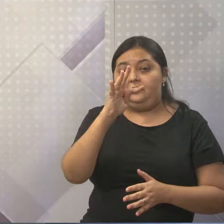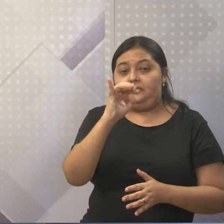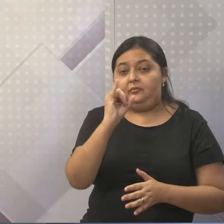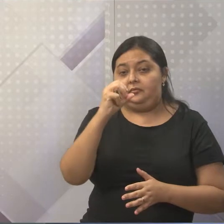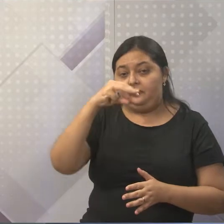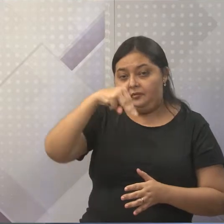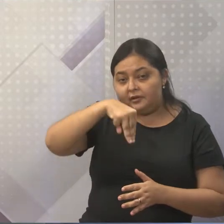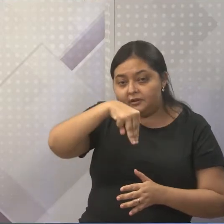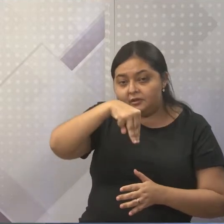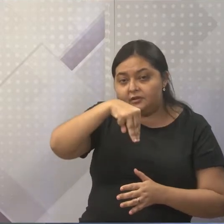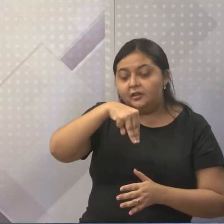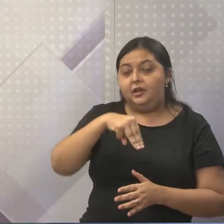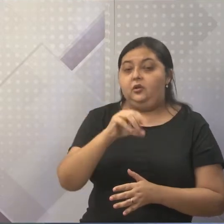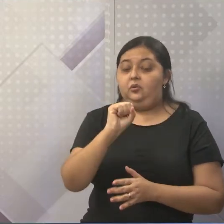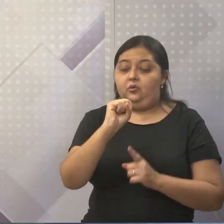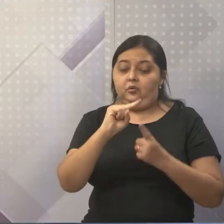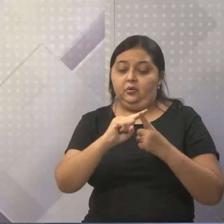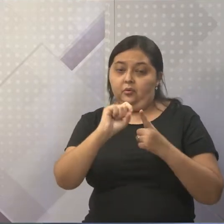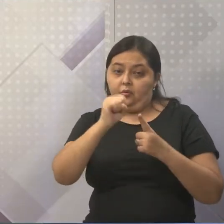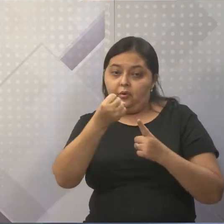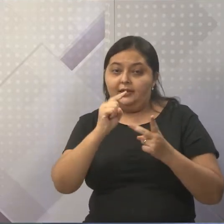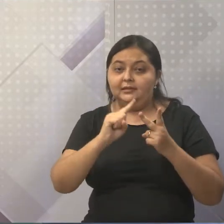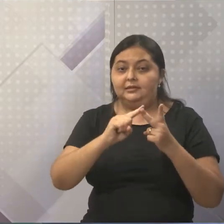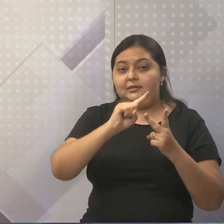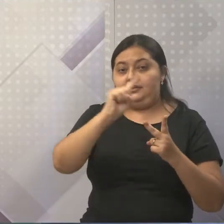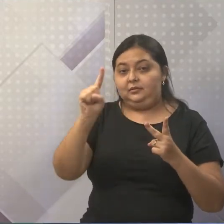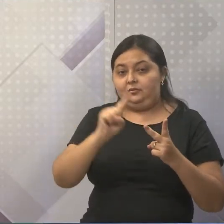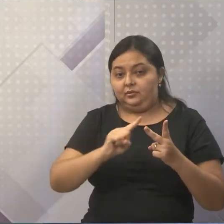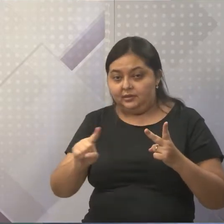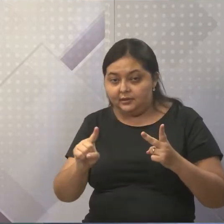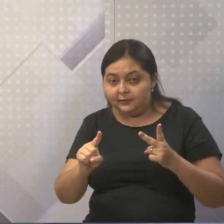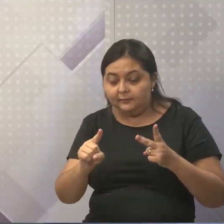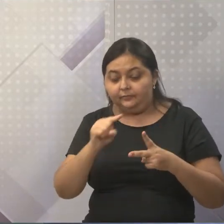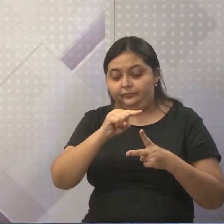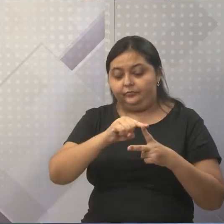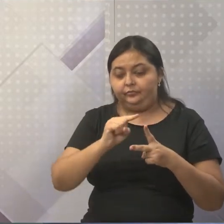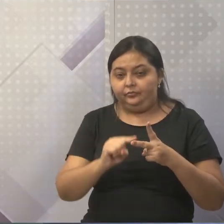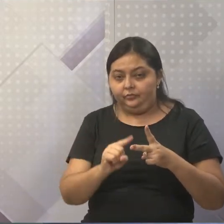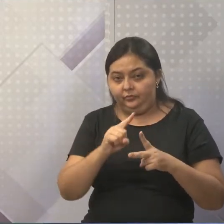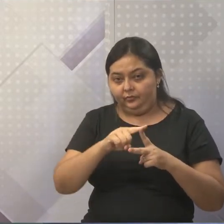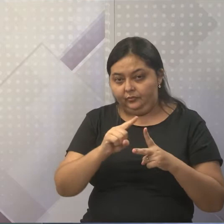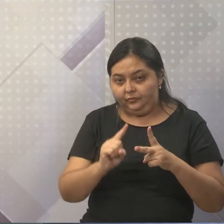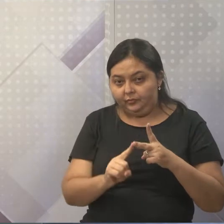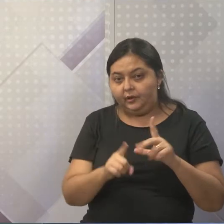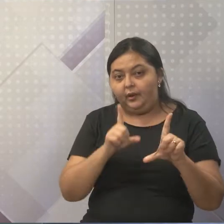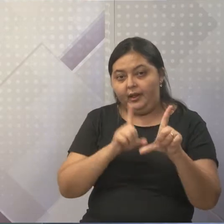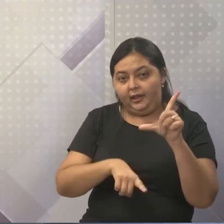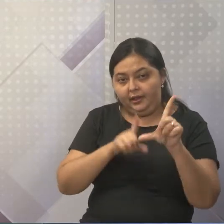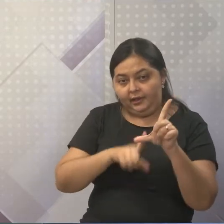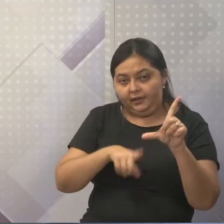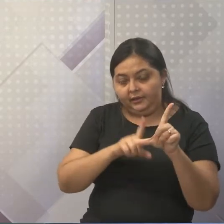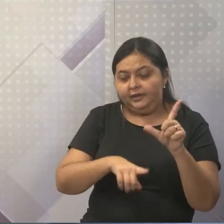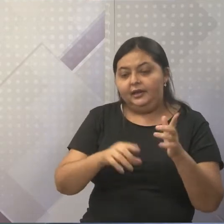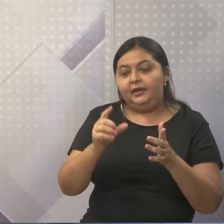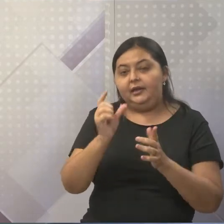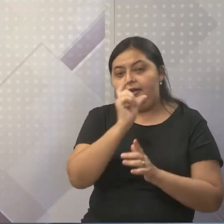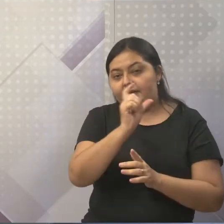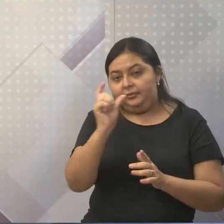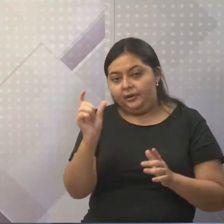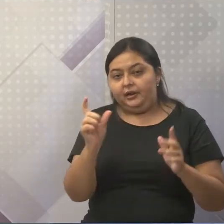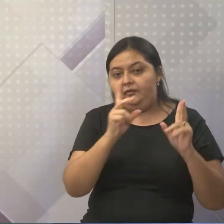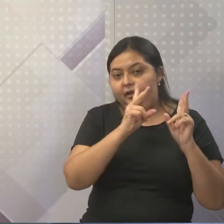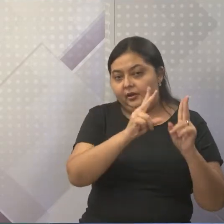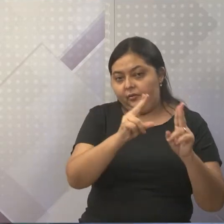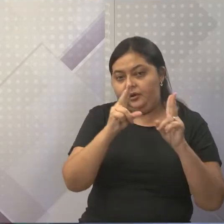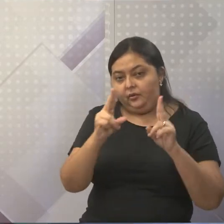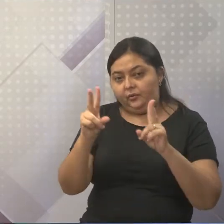quando nós temos o uso do S e do Z, esses dois fonemas, que, em muitas palavras, eles são iguais, o fonema é igual,